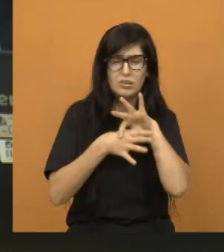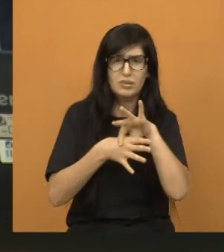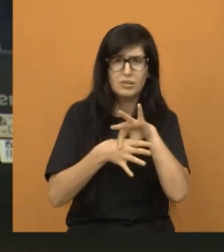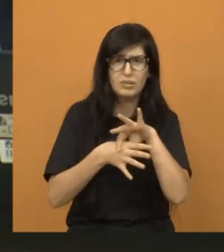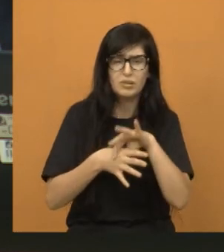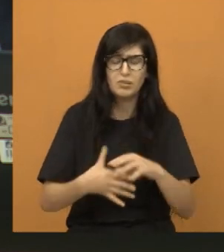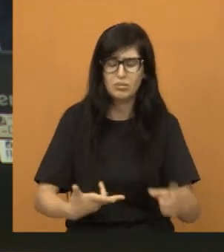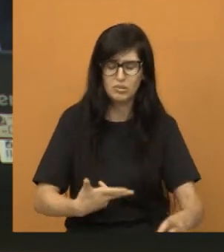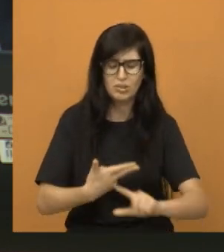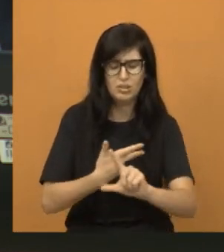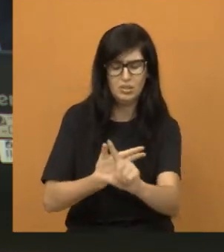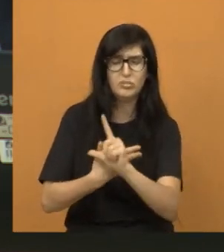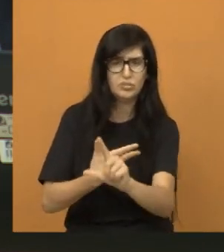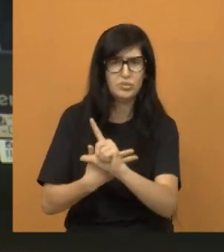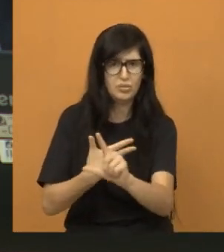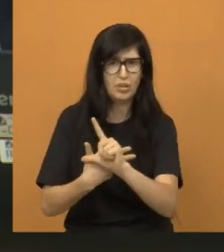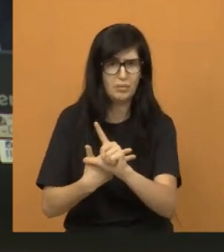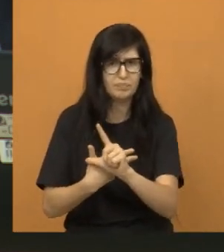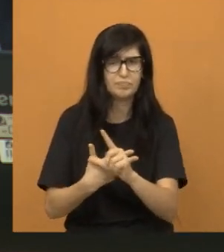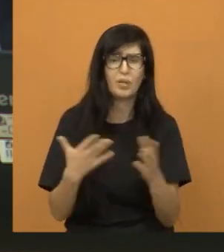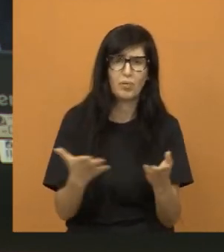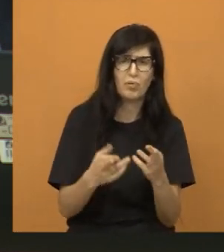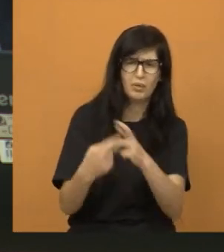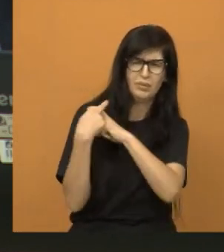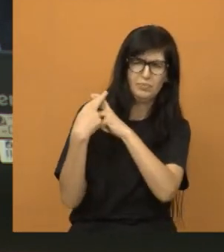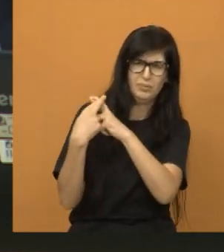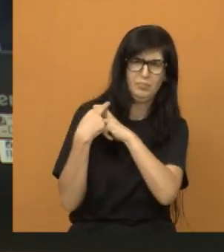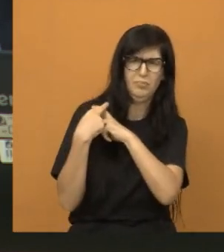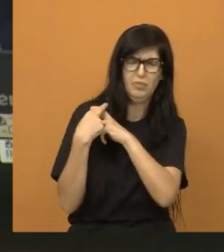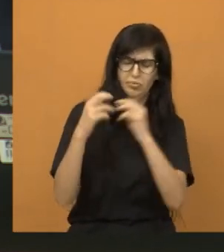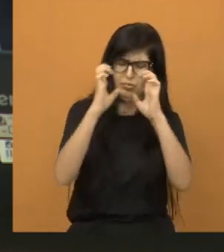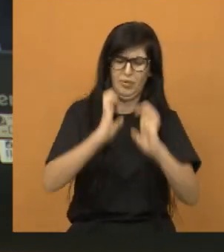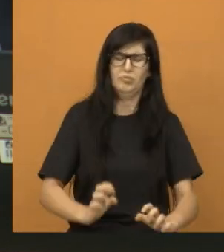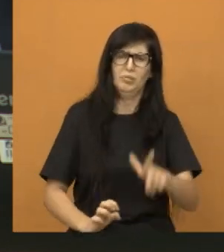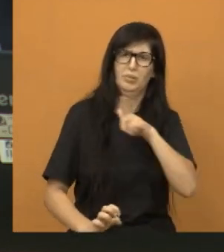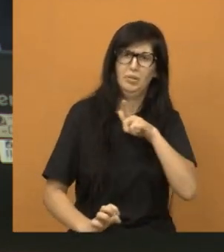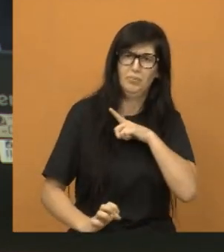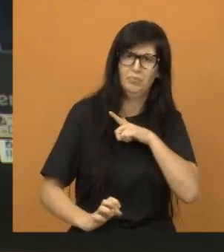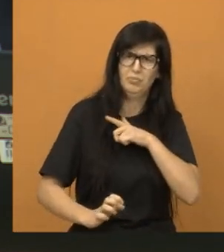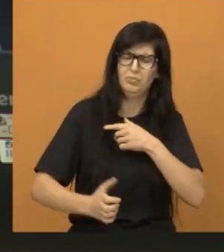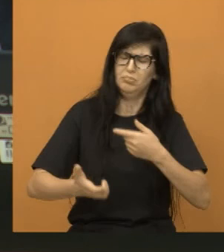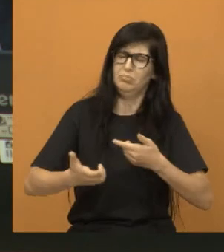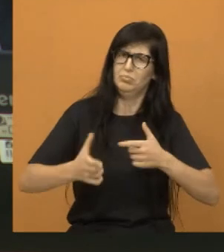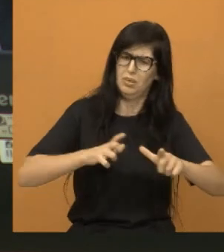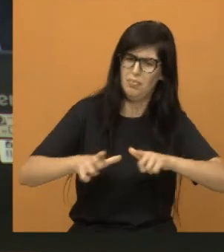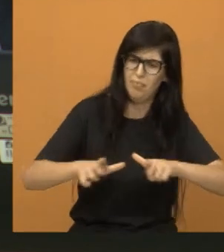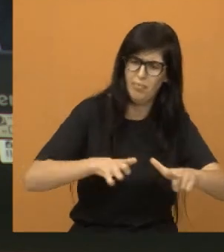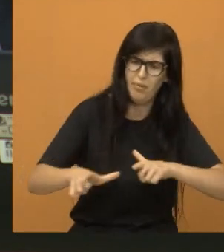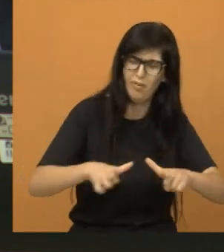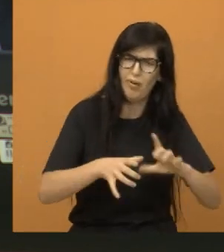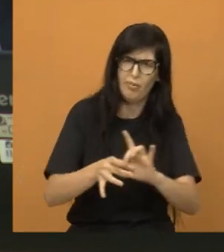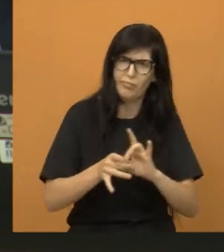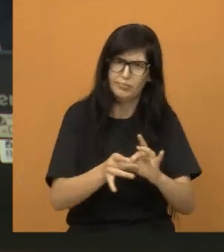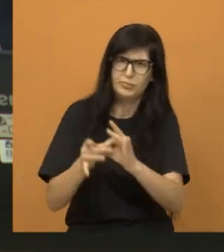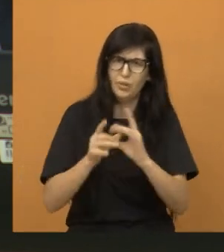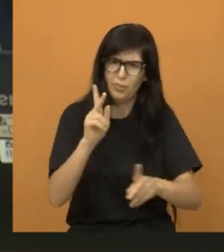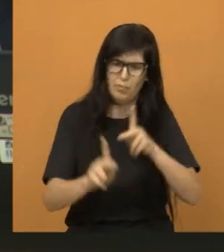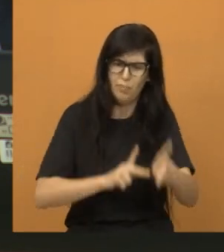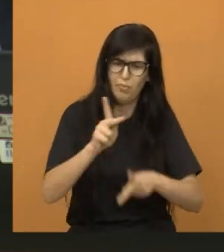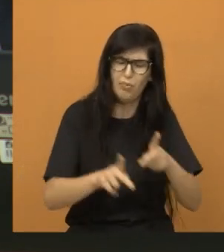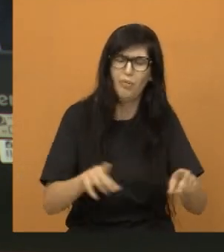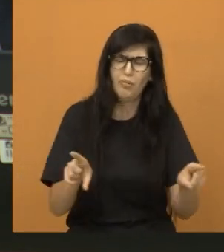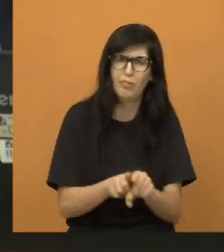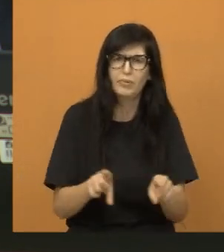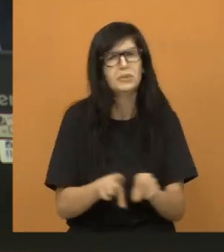responsabilidade, a minha seriedade em trabalhar pelo coletivo do nosso município e trabalhar muito pelas políticas